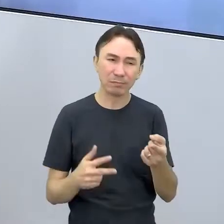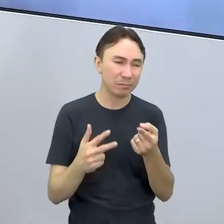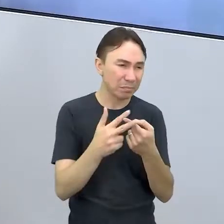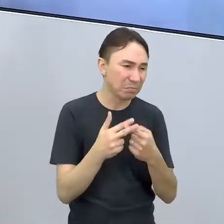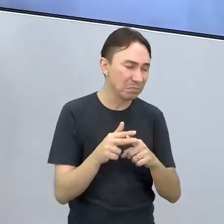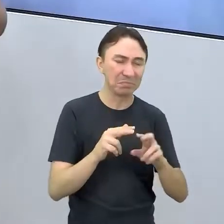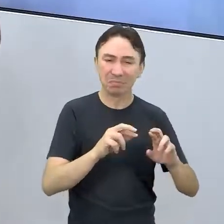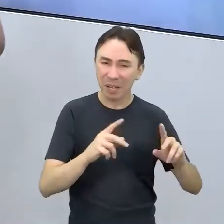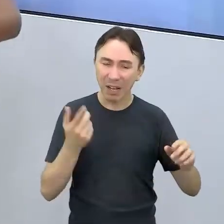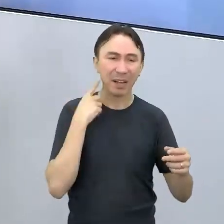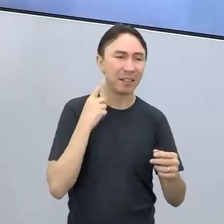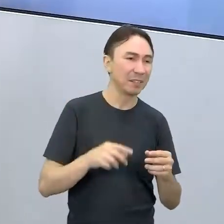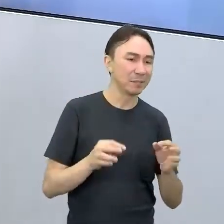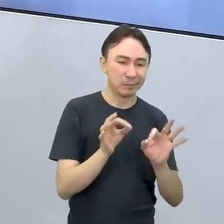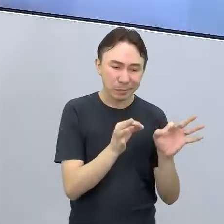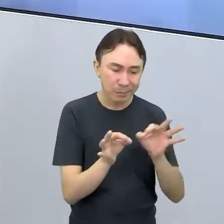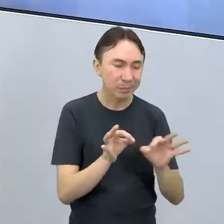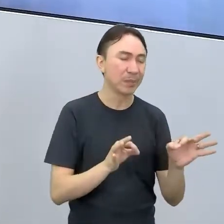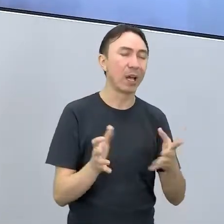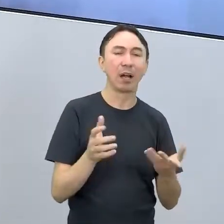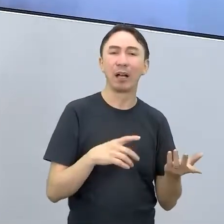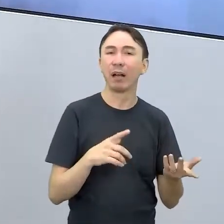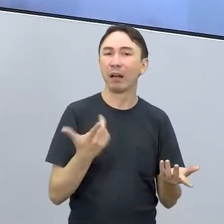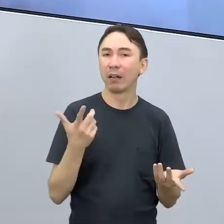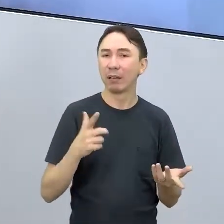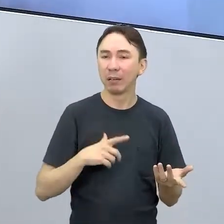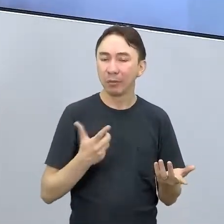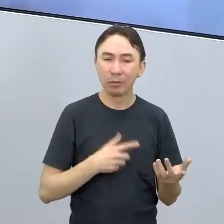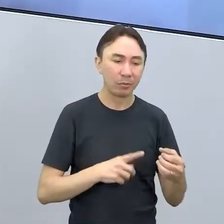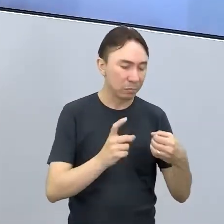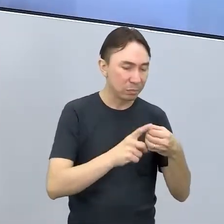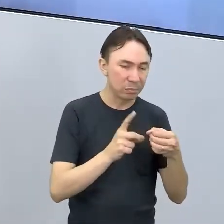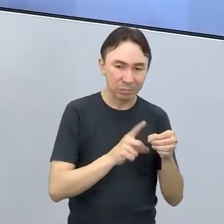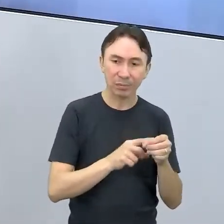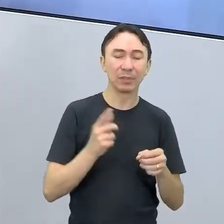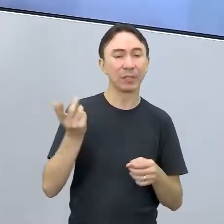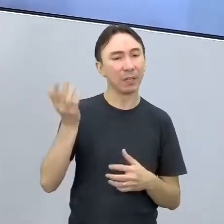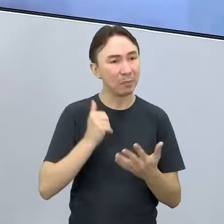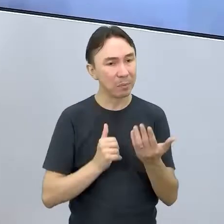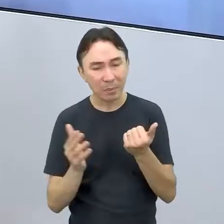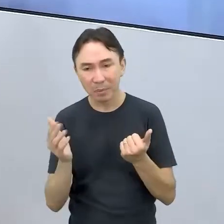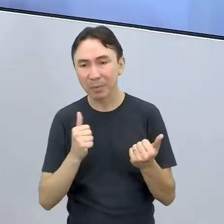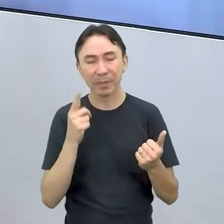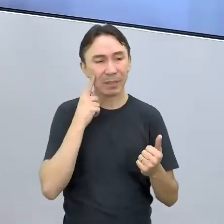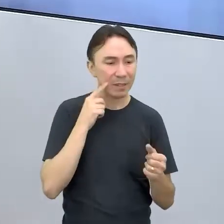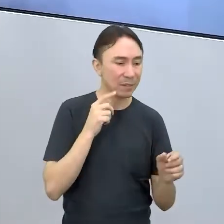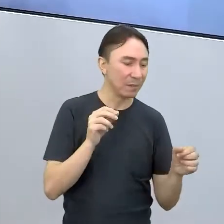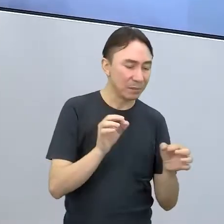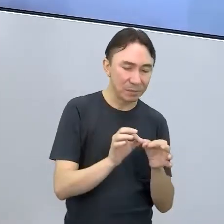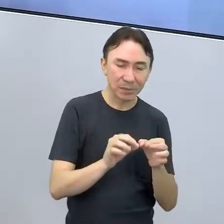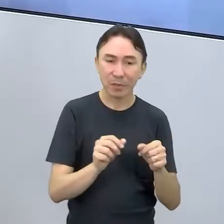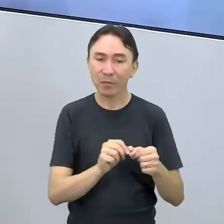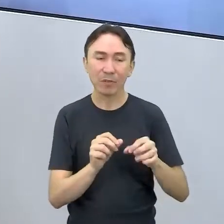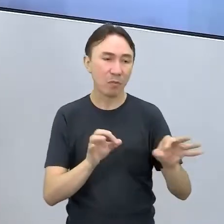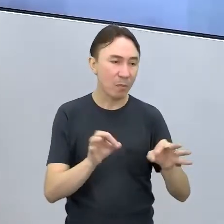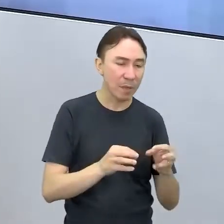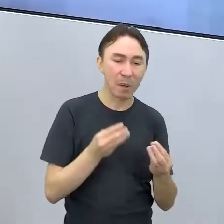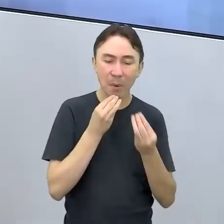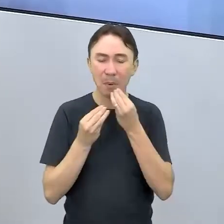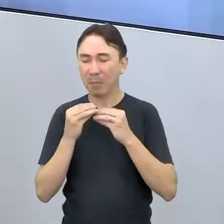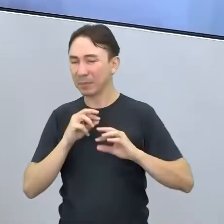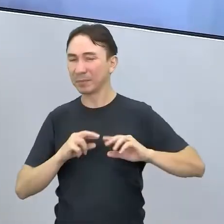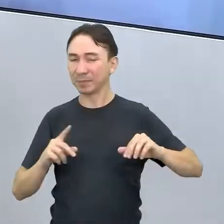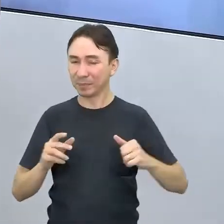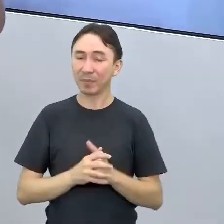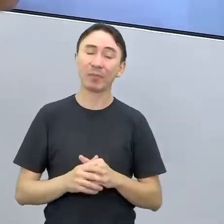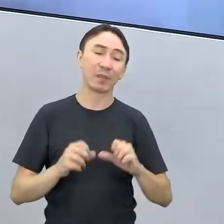justamente de gerar renda para essas pessoas que vão trabalhar dentro desse empreendimento social. Tá certo? Então ele pode gerar lucro também, mas o lucro